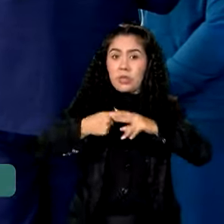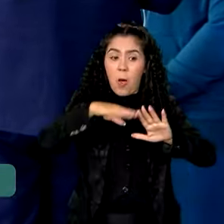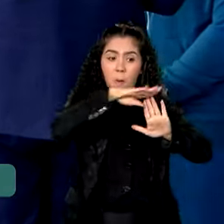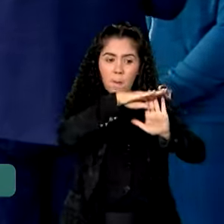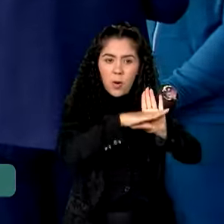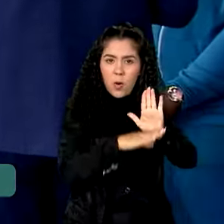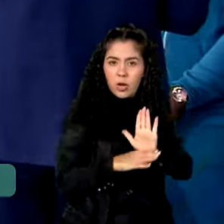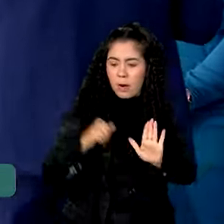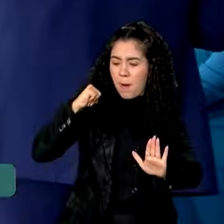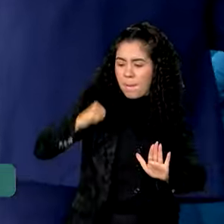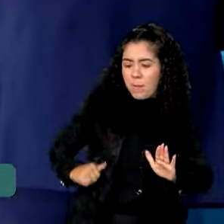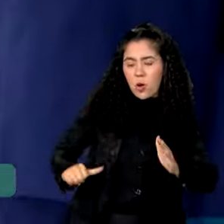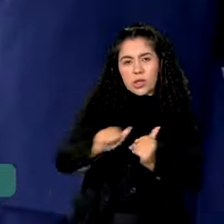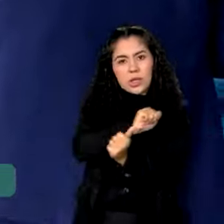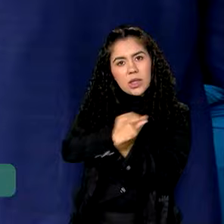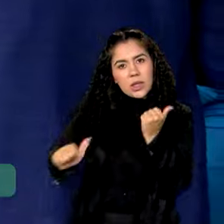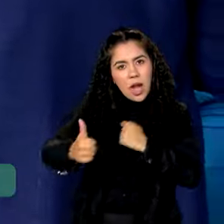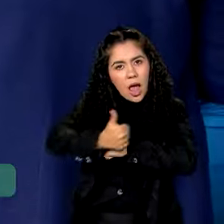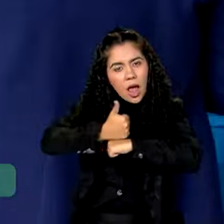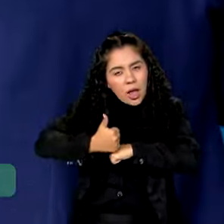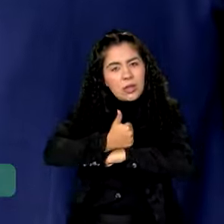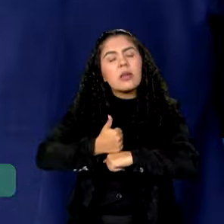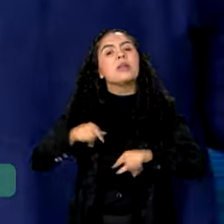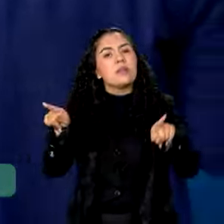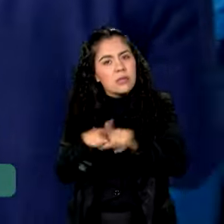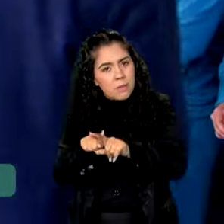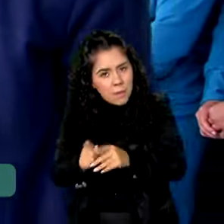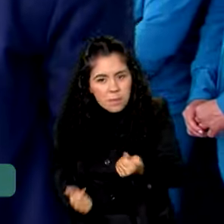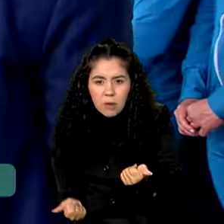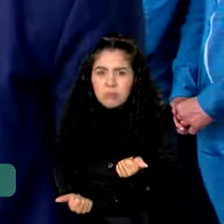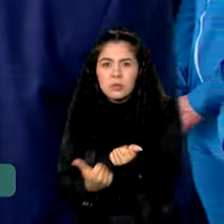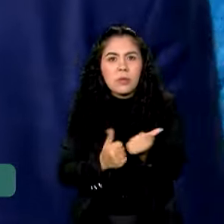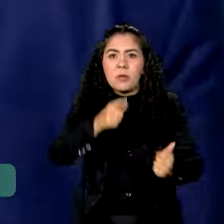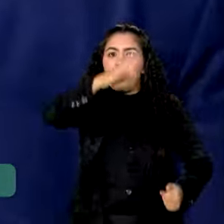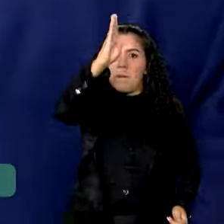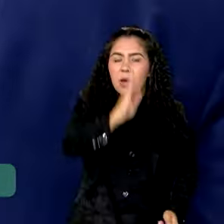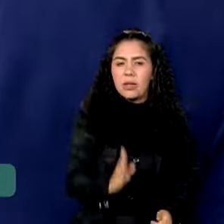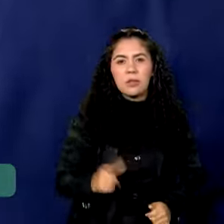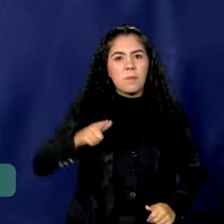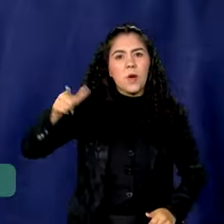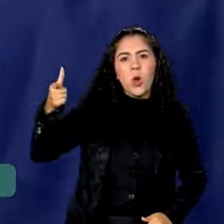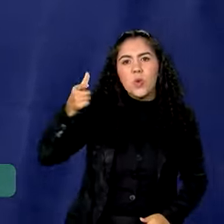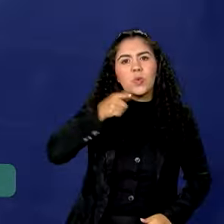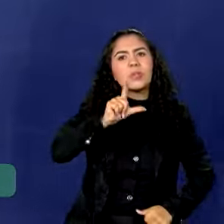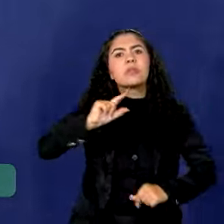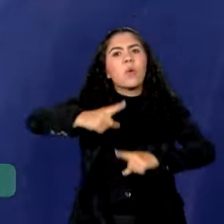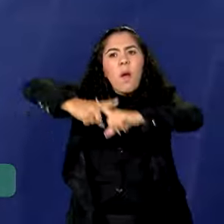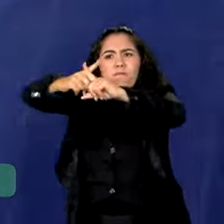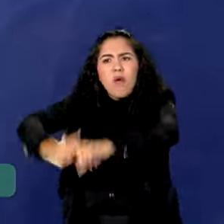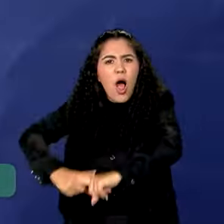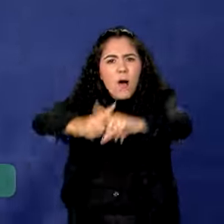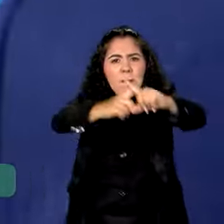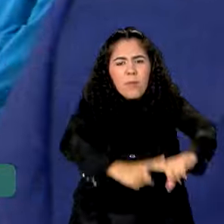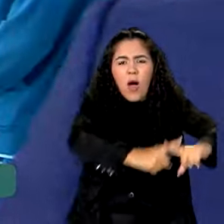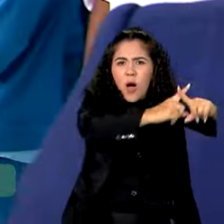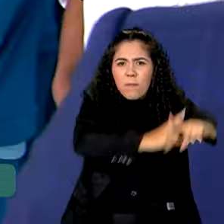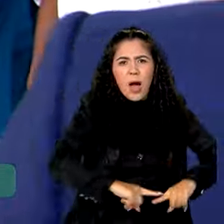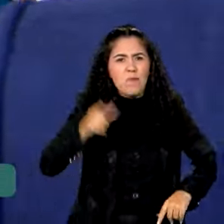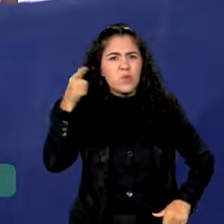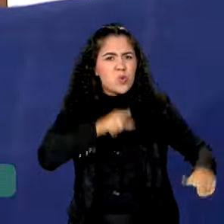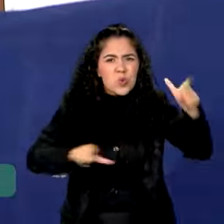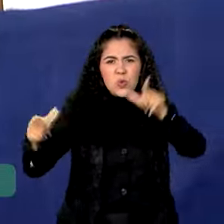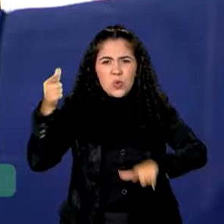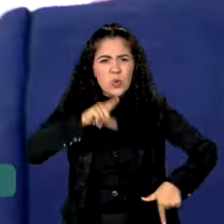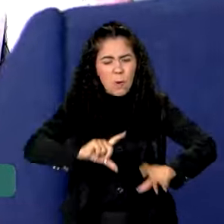e preparado para contribuir com que o Brasil seja um país que tenha na disputa a maior quantidade de